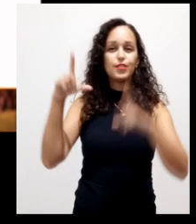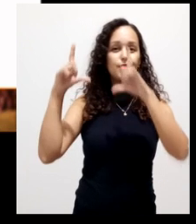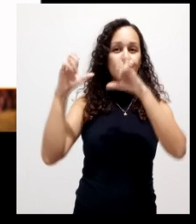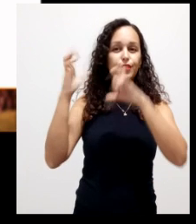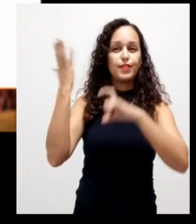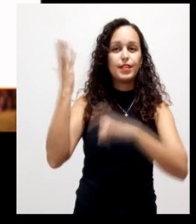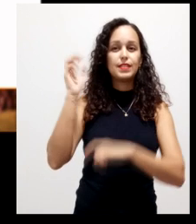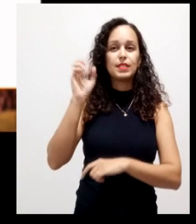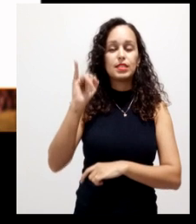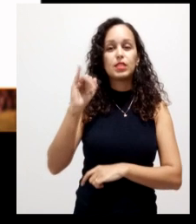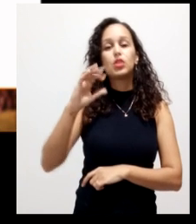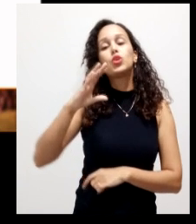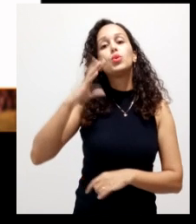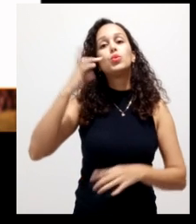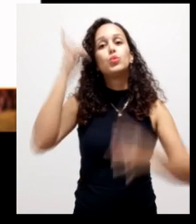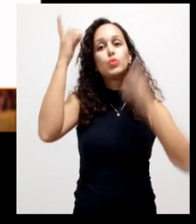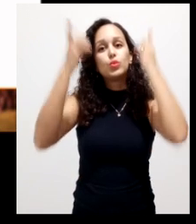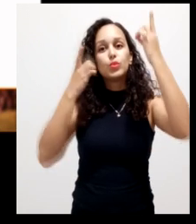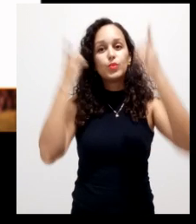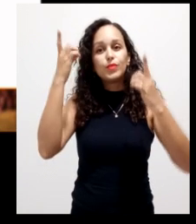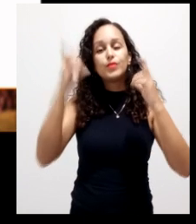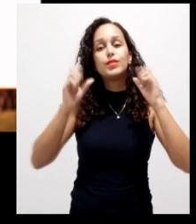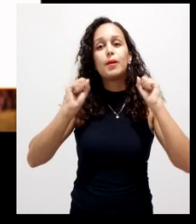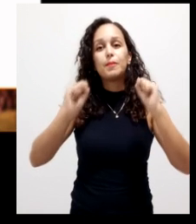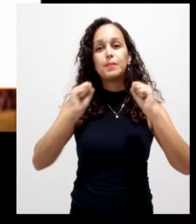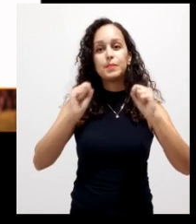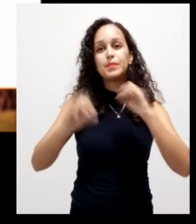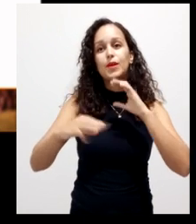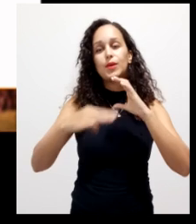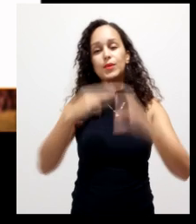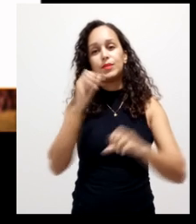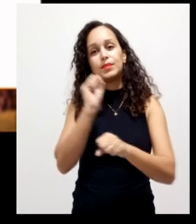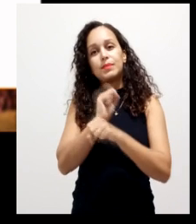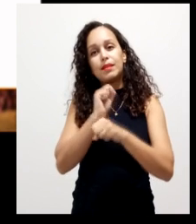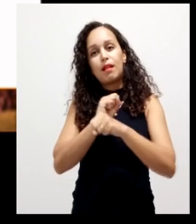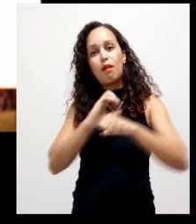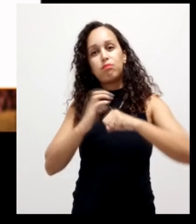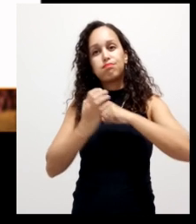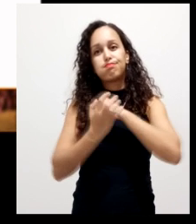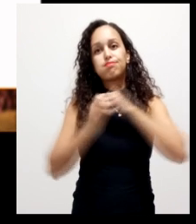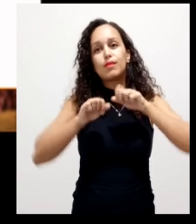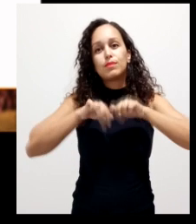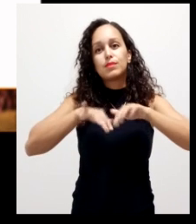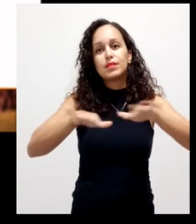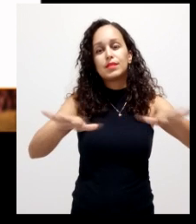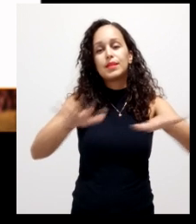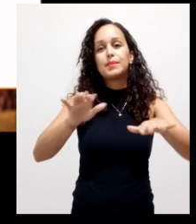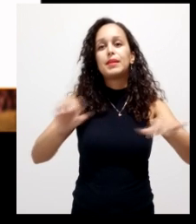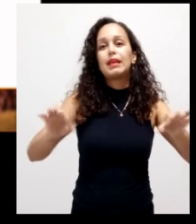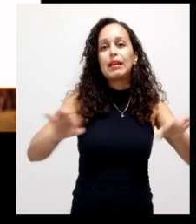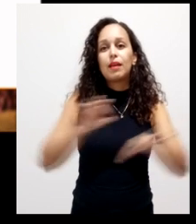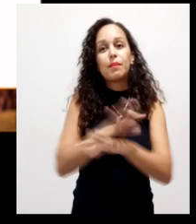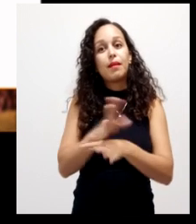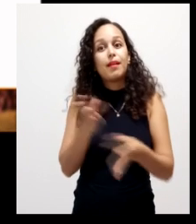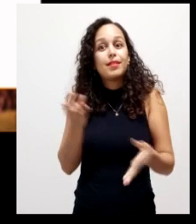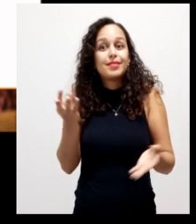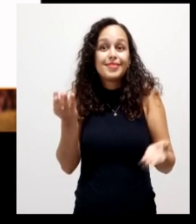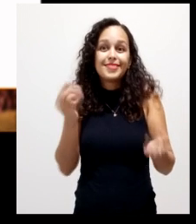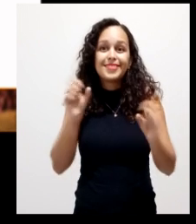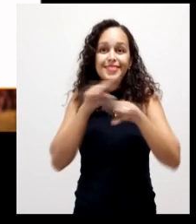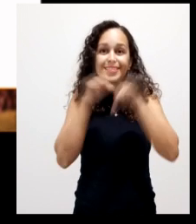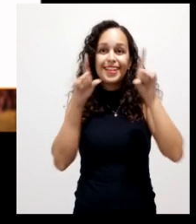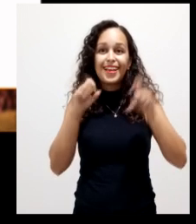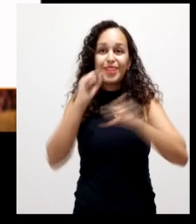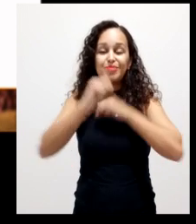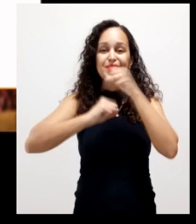tiver alguma dúvida e vamos esperar esse momento de pandemia passar para quem sabe com certeza que no próximo